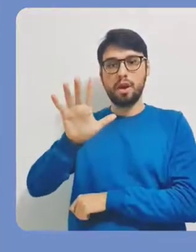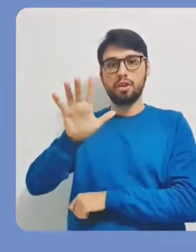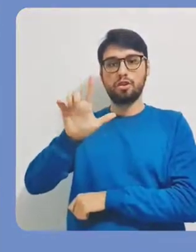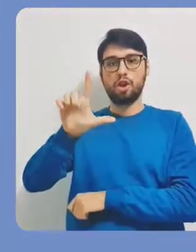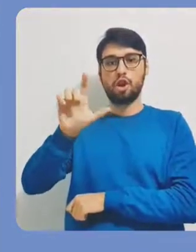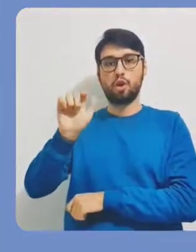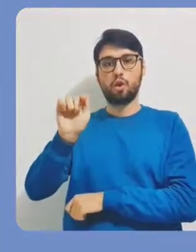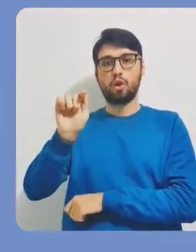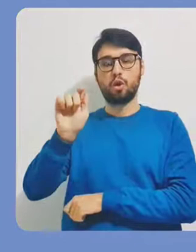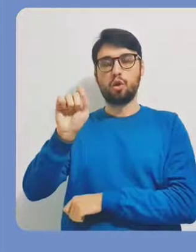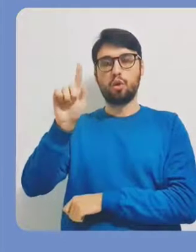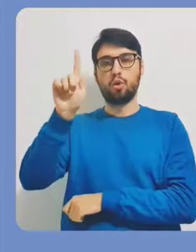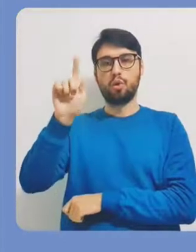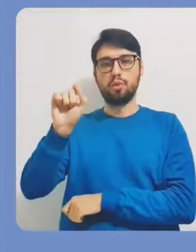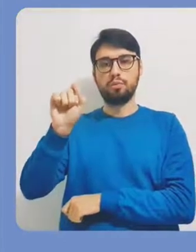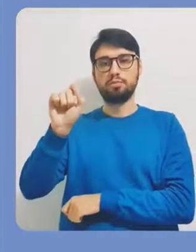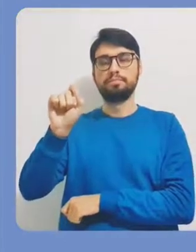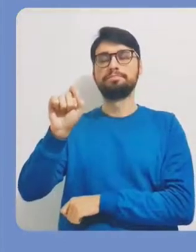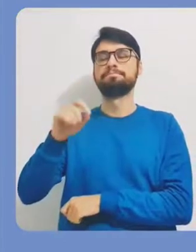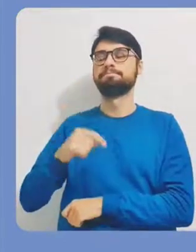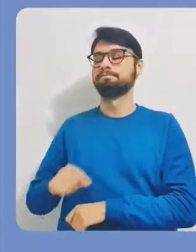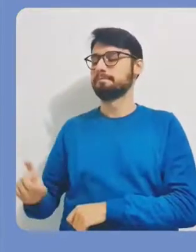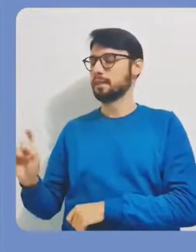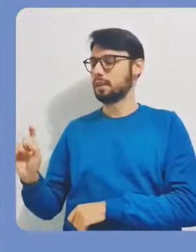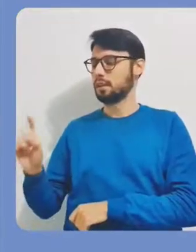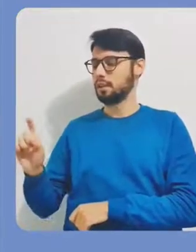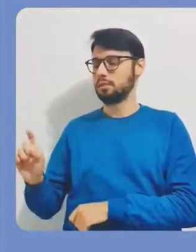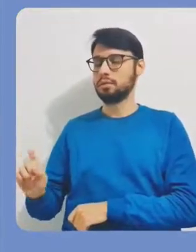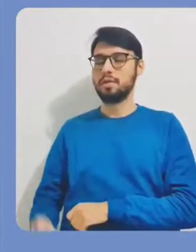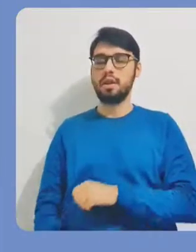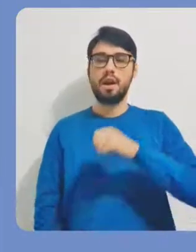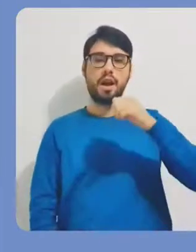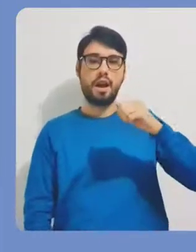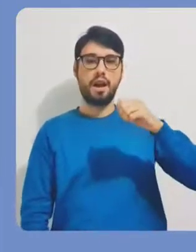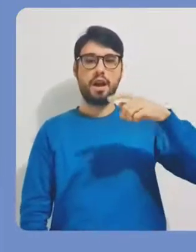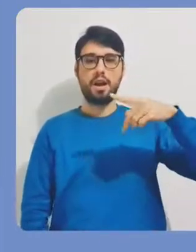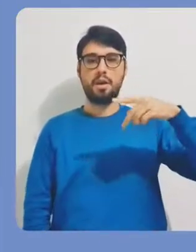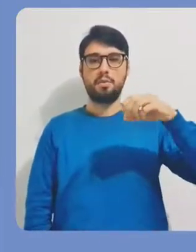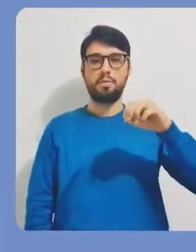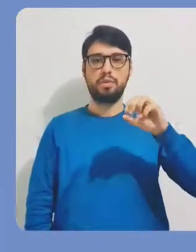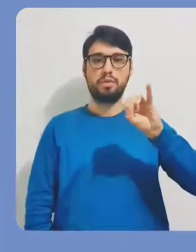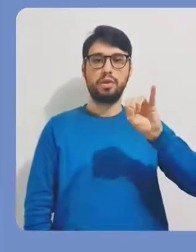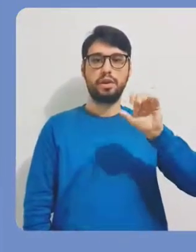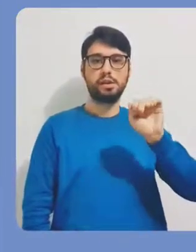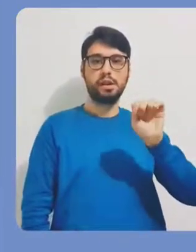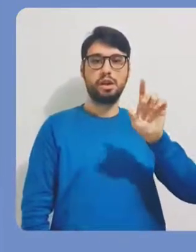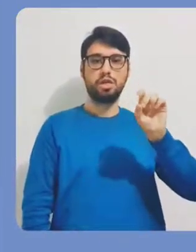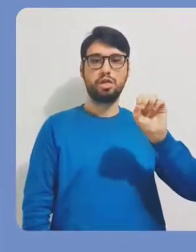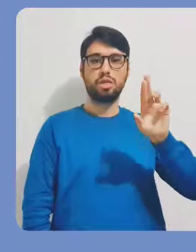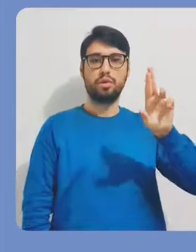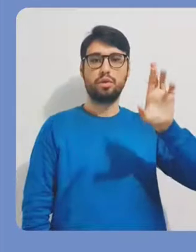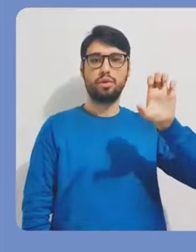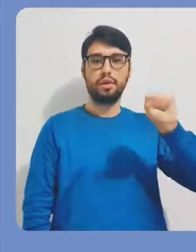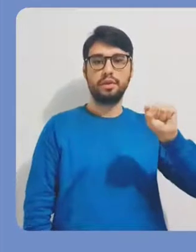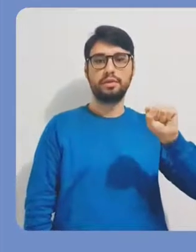do meu evento. Então, eu devo clicar aqui em apoiadores e selecionar uma imagem.